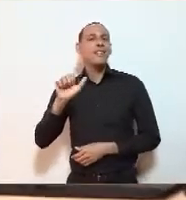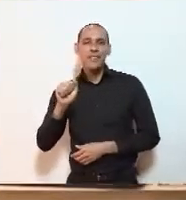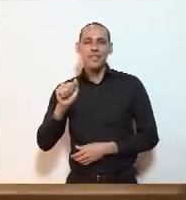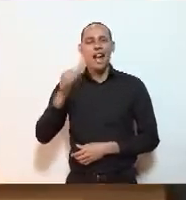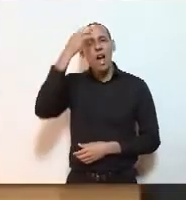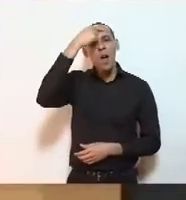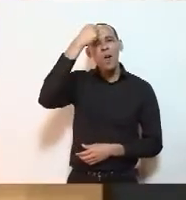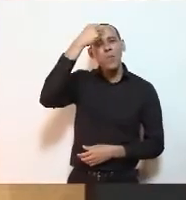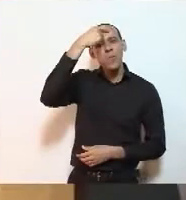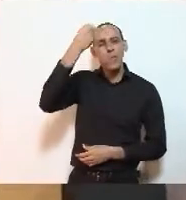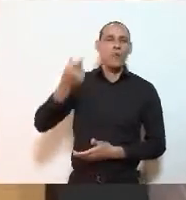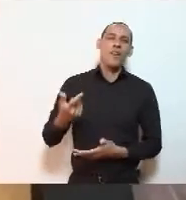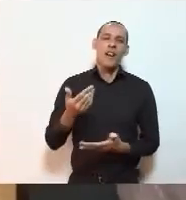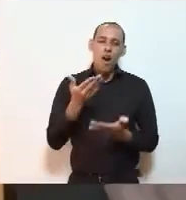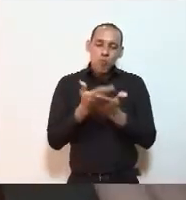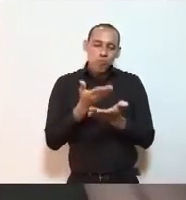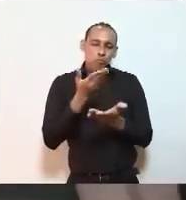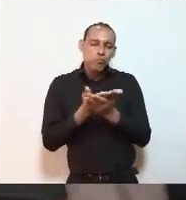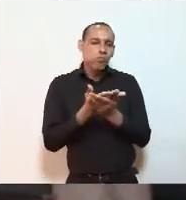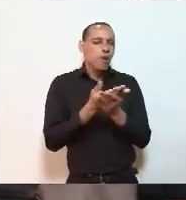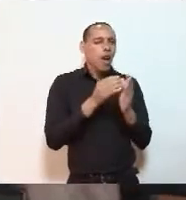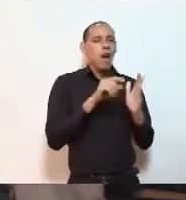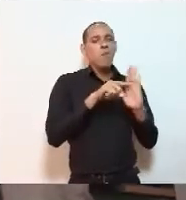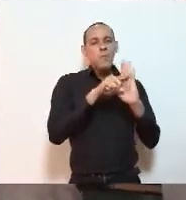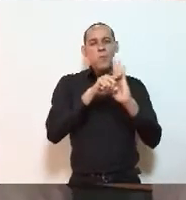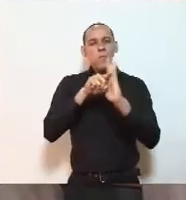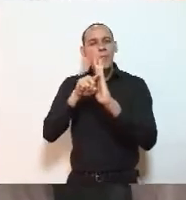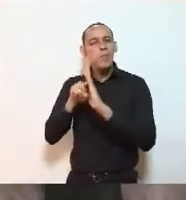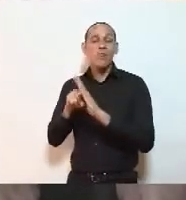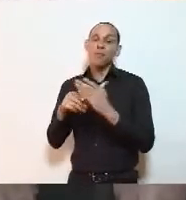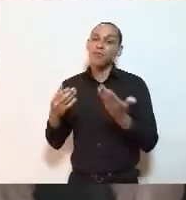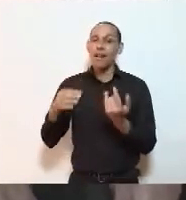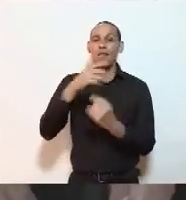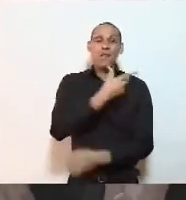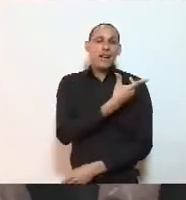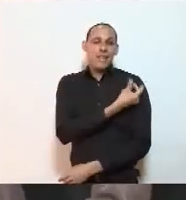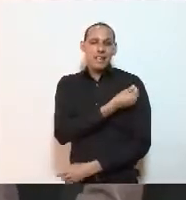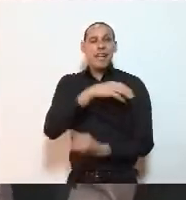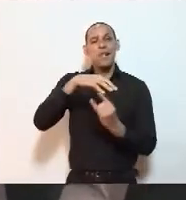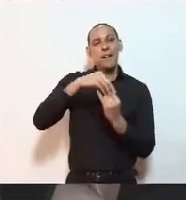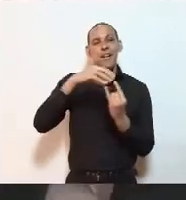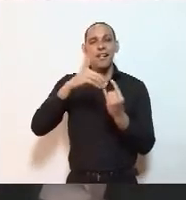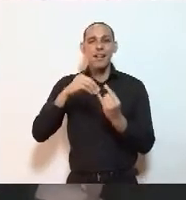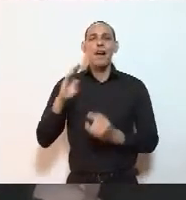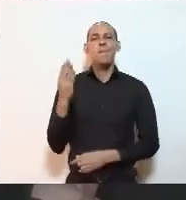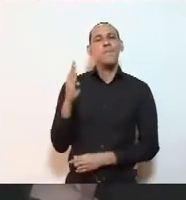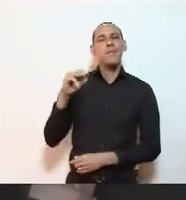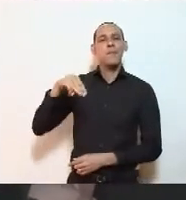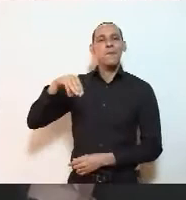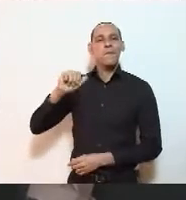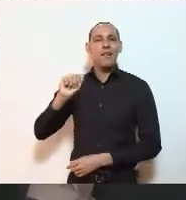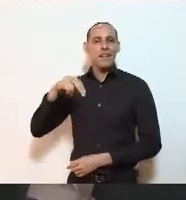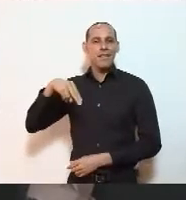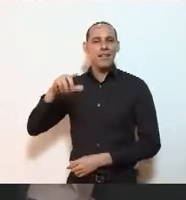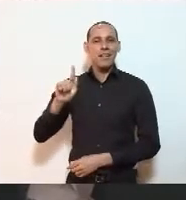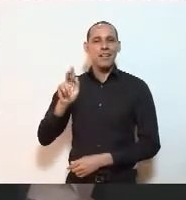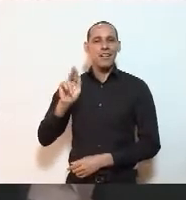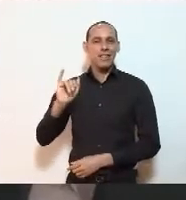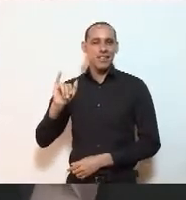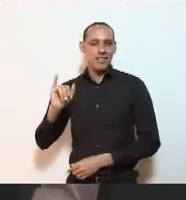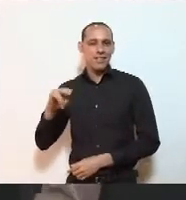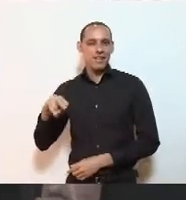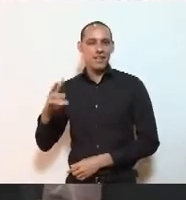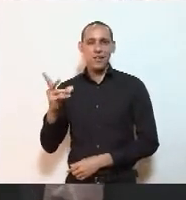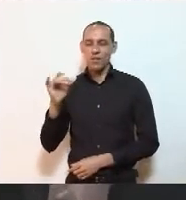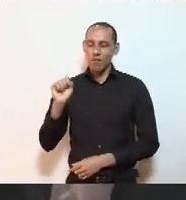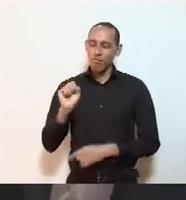universidades, nos estudos clínicos, enfim, a vacinação e a Fiocruz, através de biomanguinhos, tendo dado essa contribuição também,